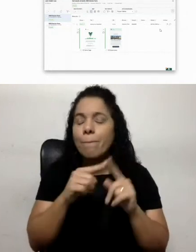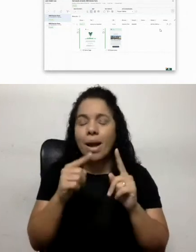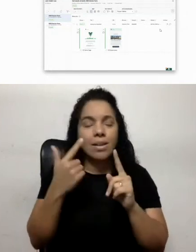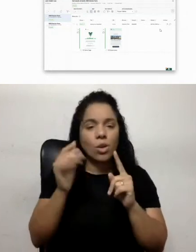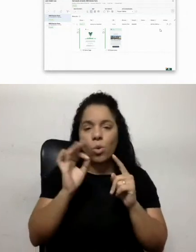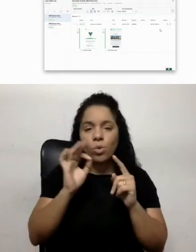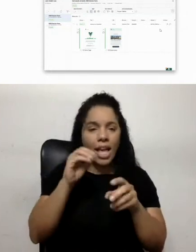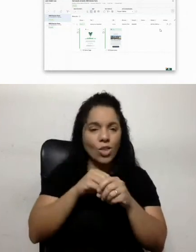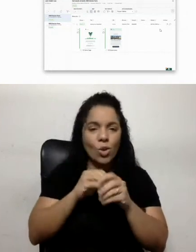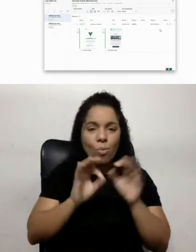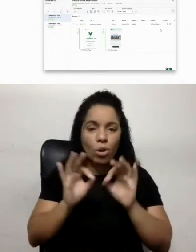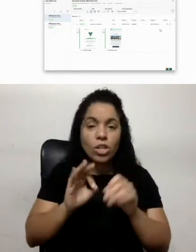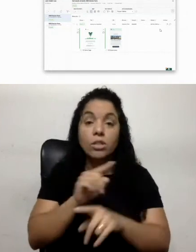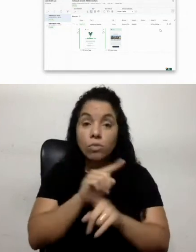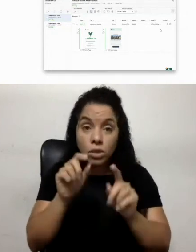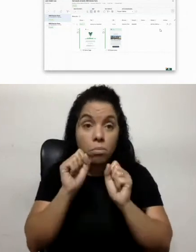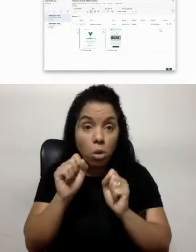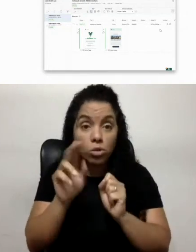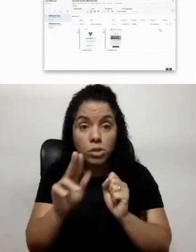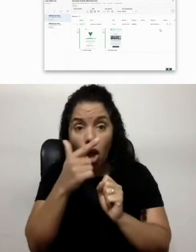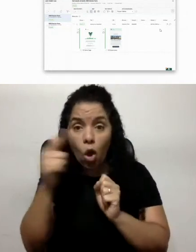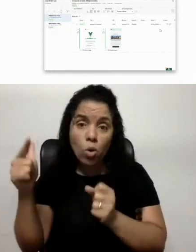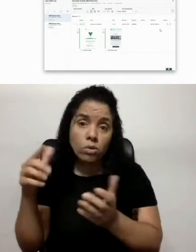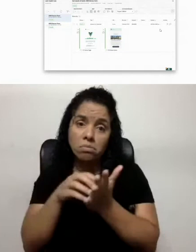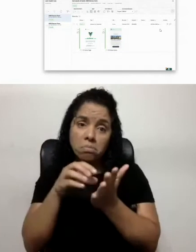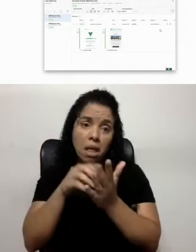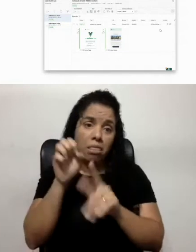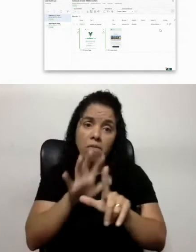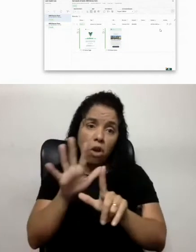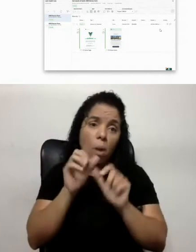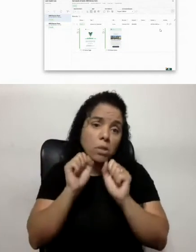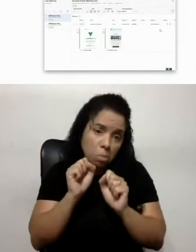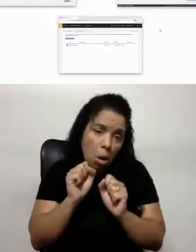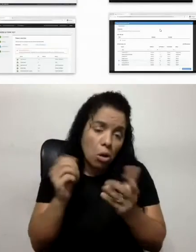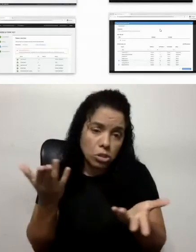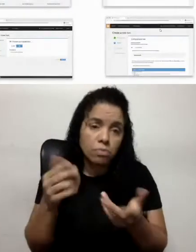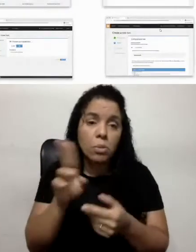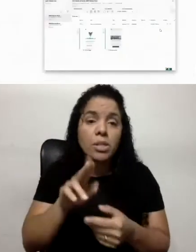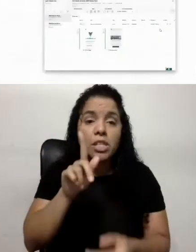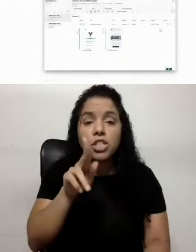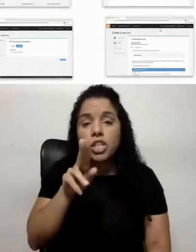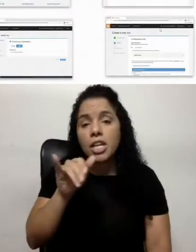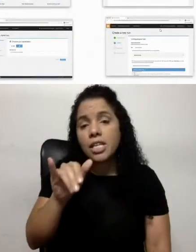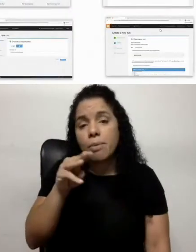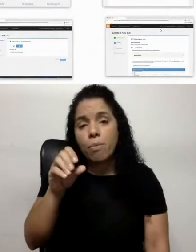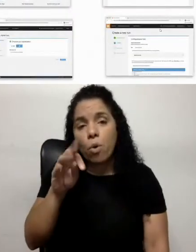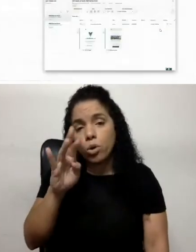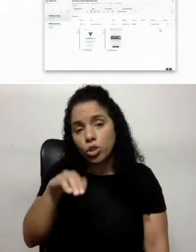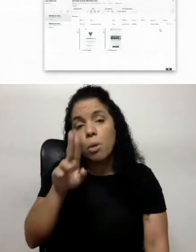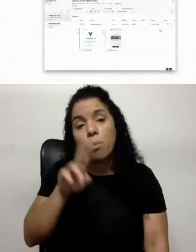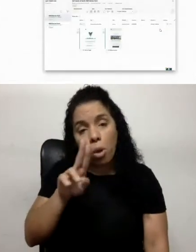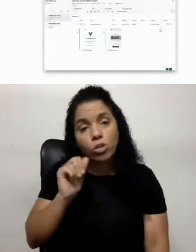esse serviço no meu projeto, mas vocês também podem utilizar outras plataformas, tá? Vocês podem utilizar o Gene Motion no lugar aqui do do